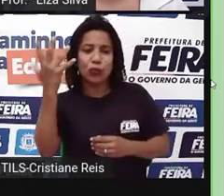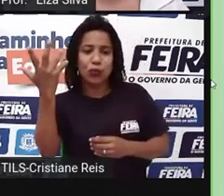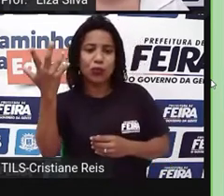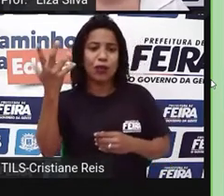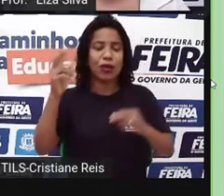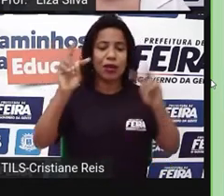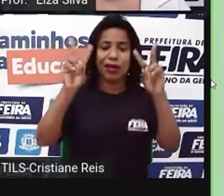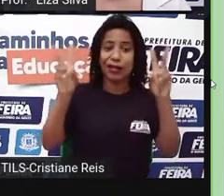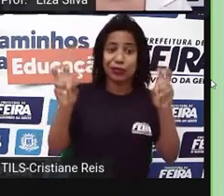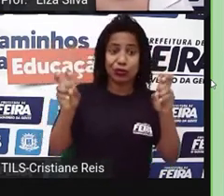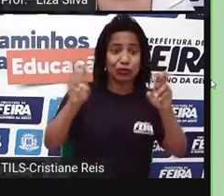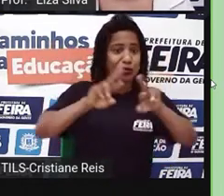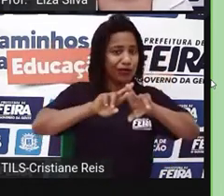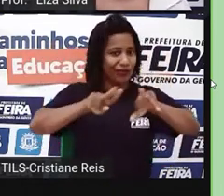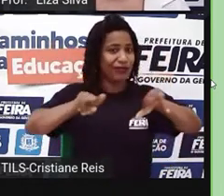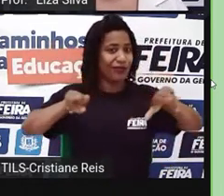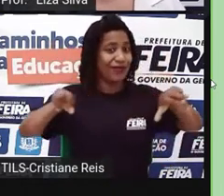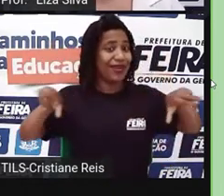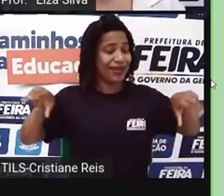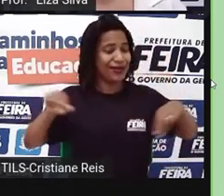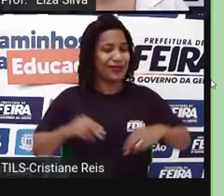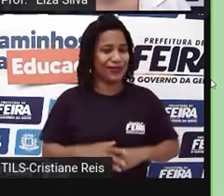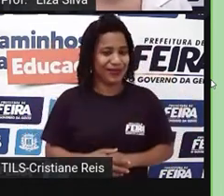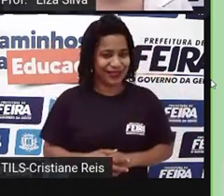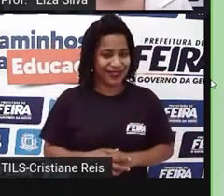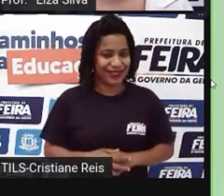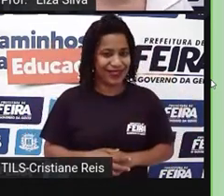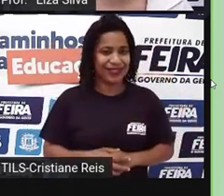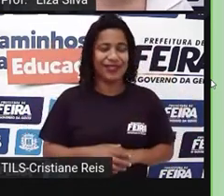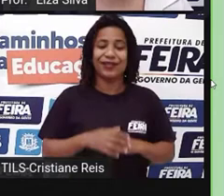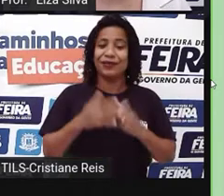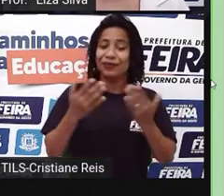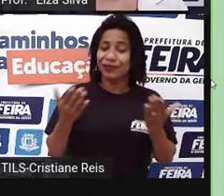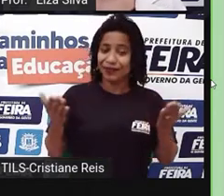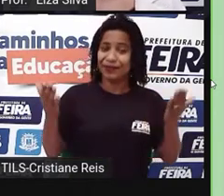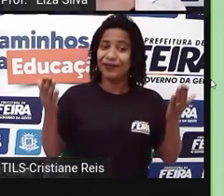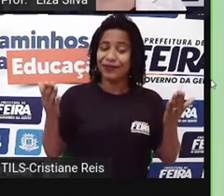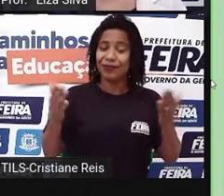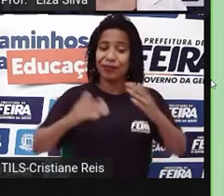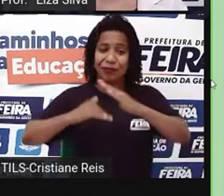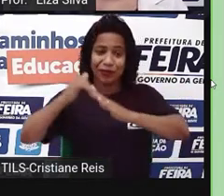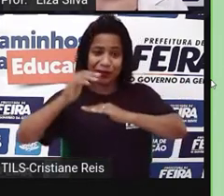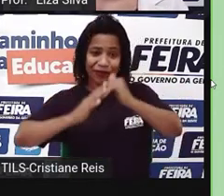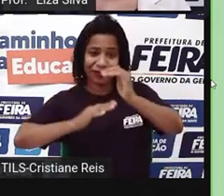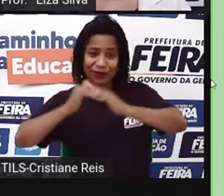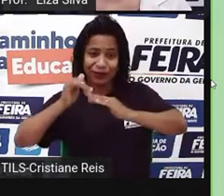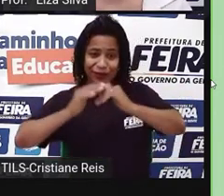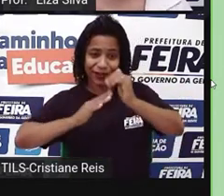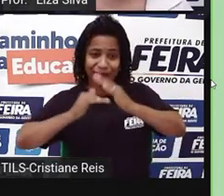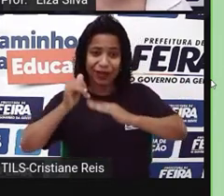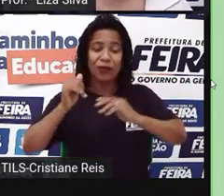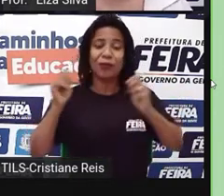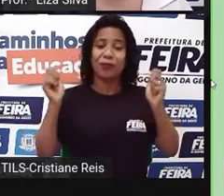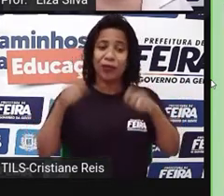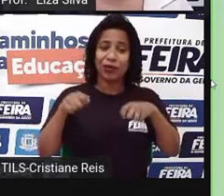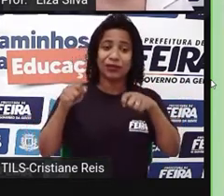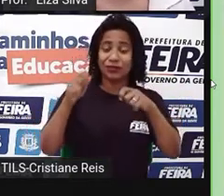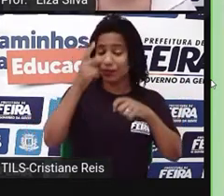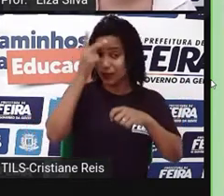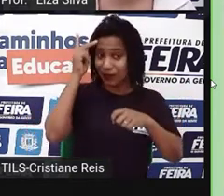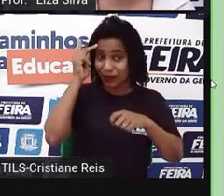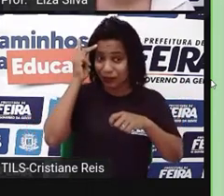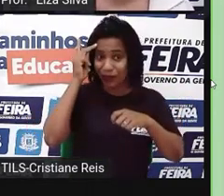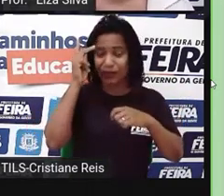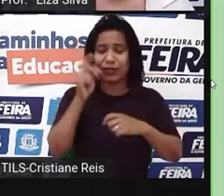assuntos. E esses fatos e assuntos são comunicados por profissionais, por especialistas, pessoas